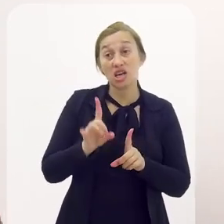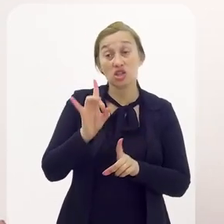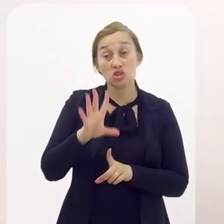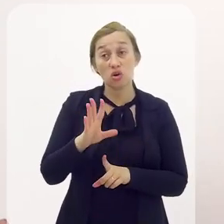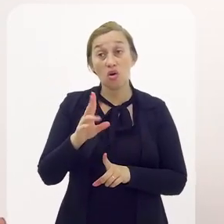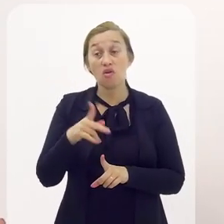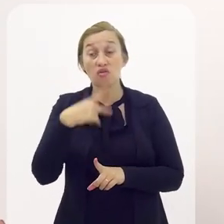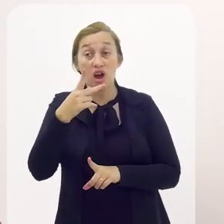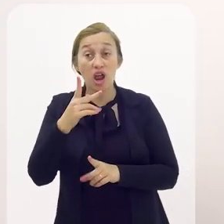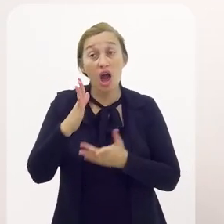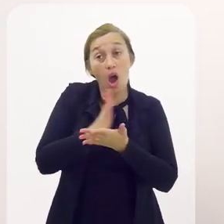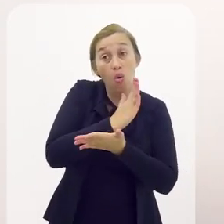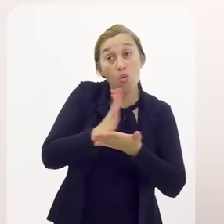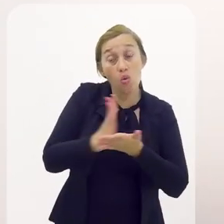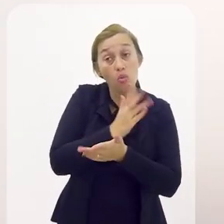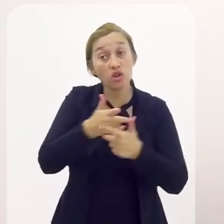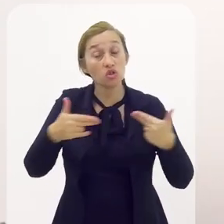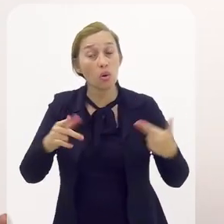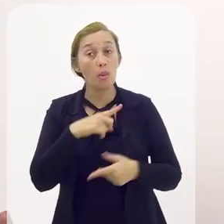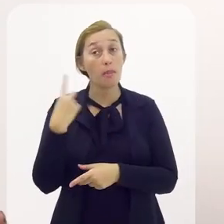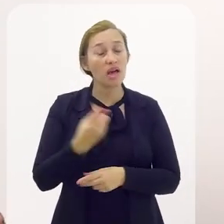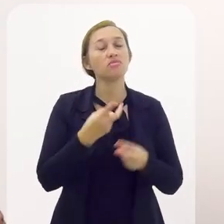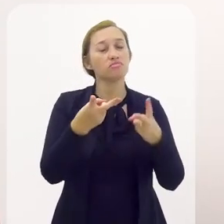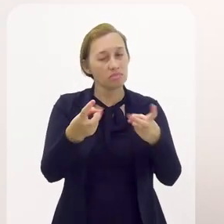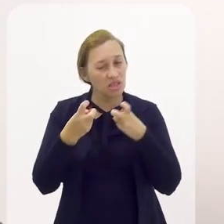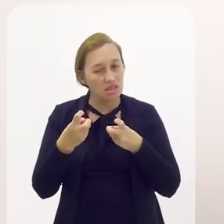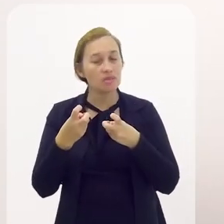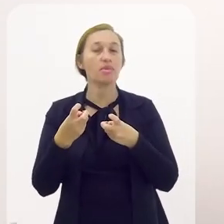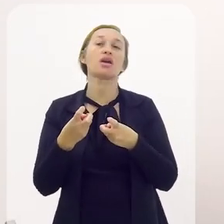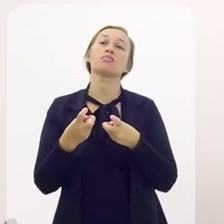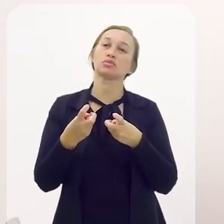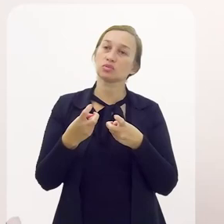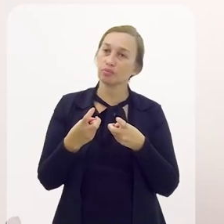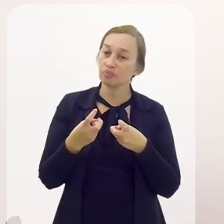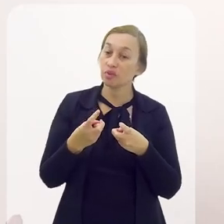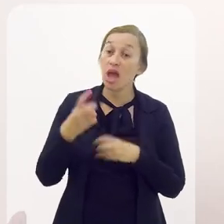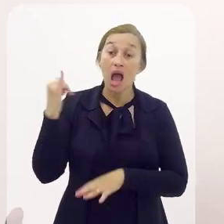falar e nem a gente pergunta. Mas nós percebemos